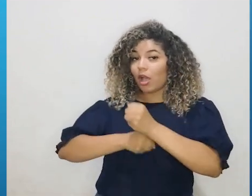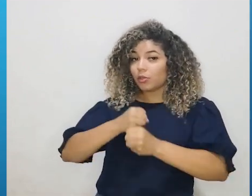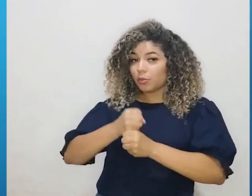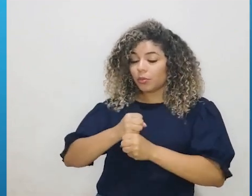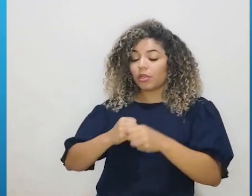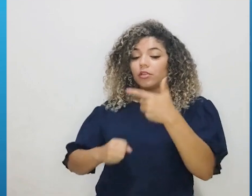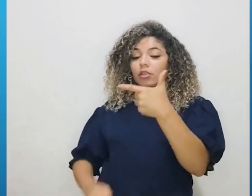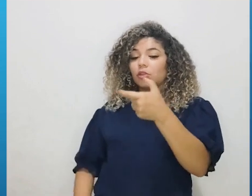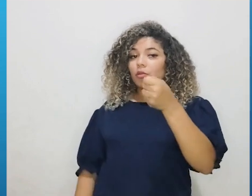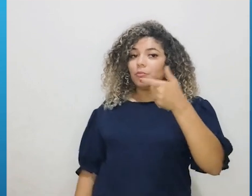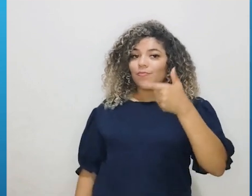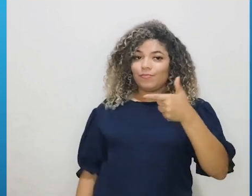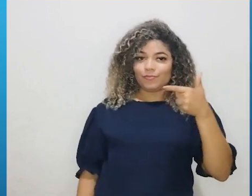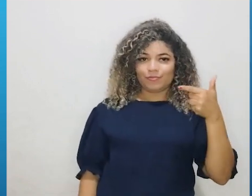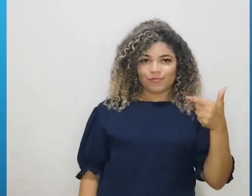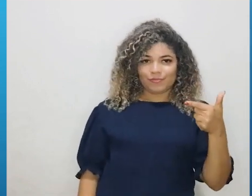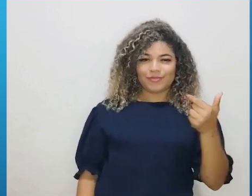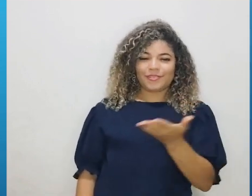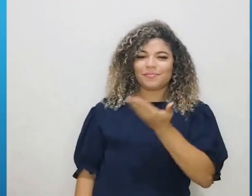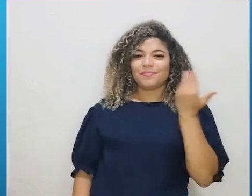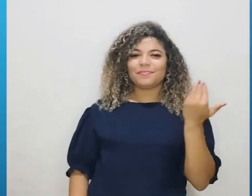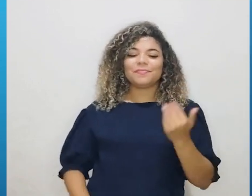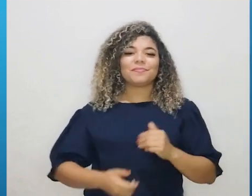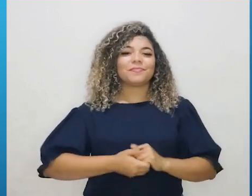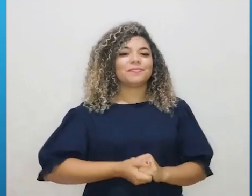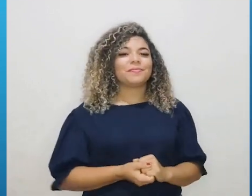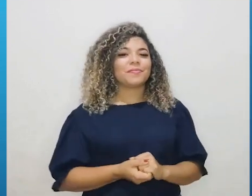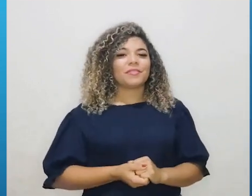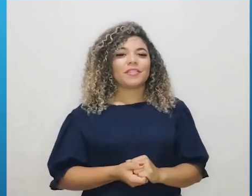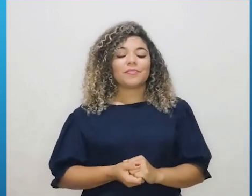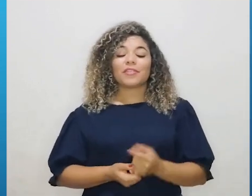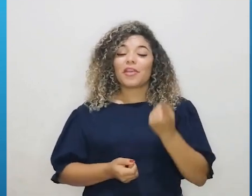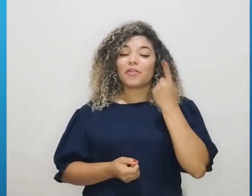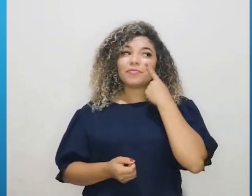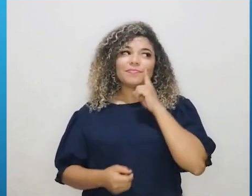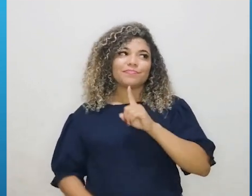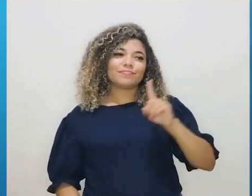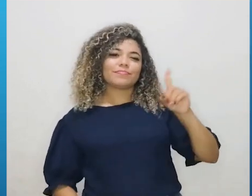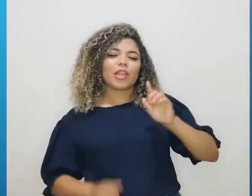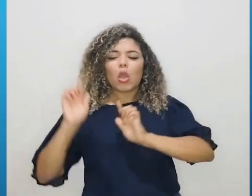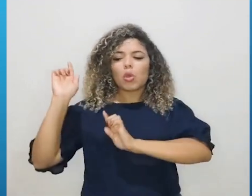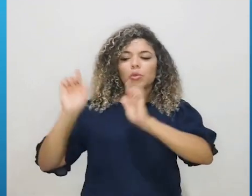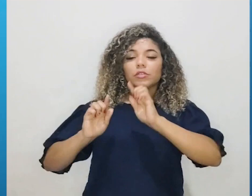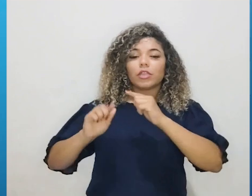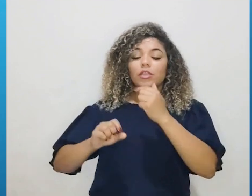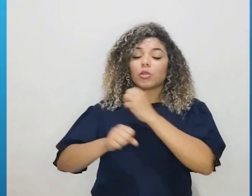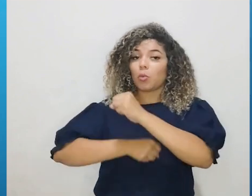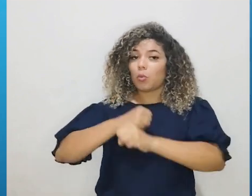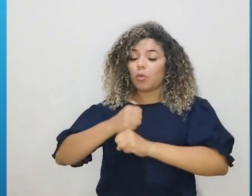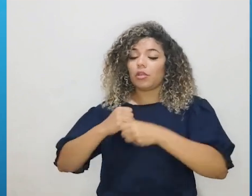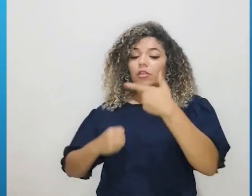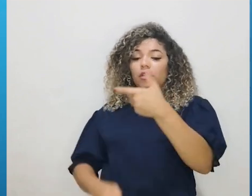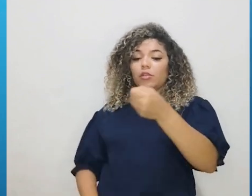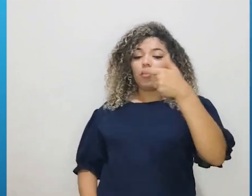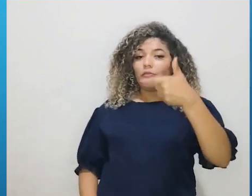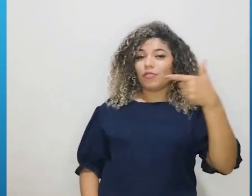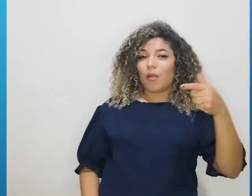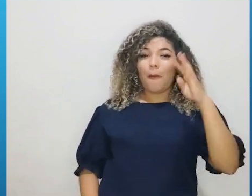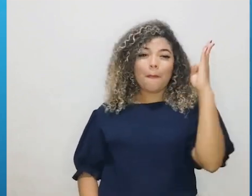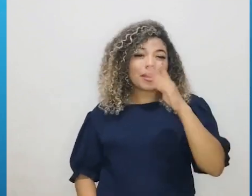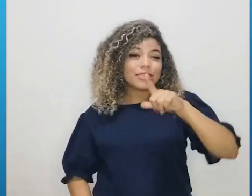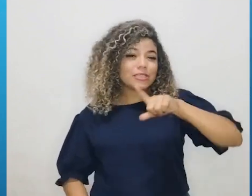censo de 2022. Vamos lá? Olha só, censo de 2022, Brasil tem